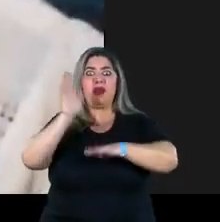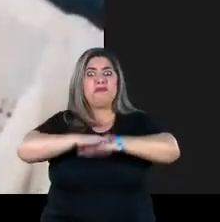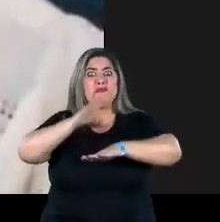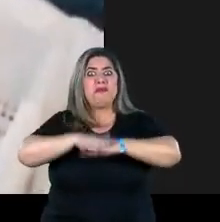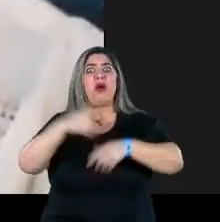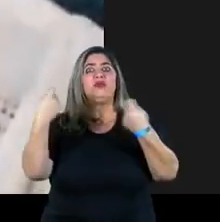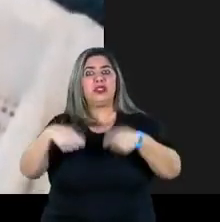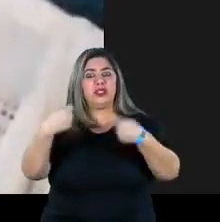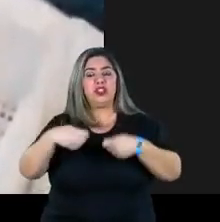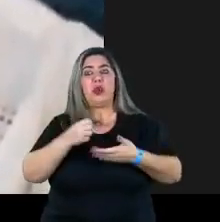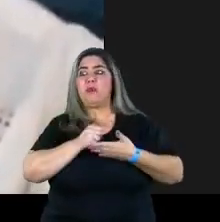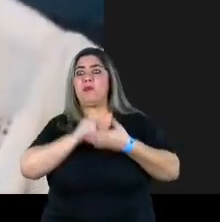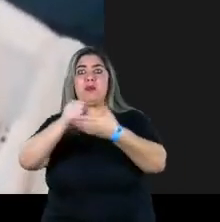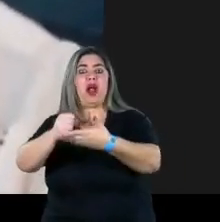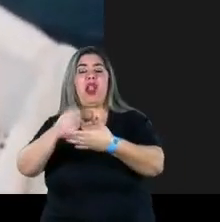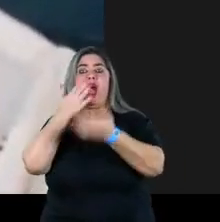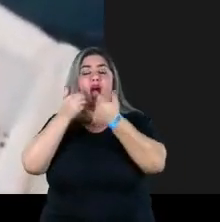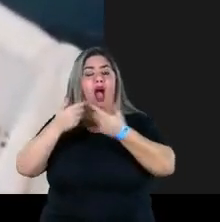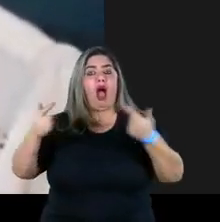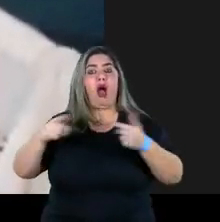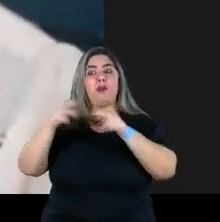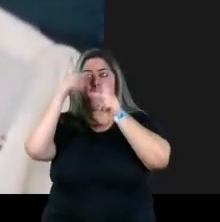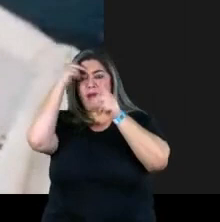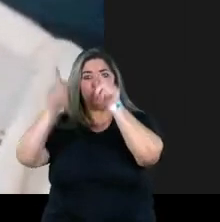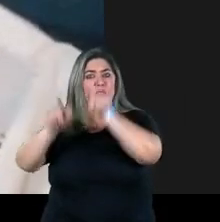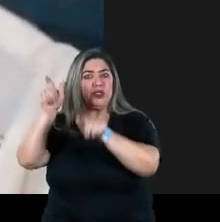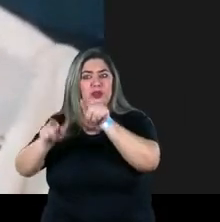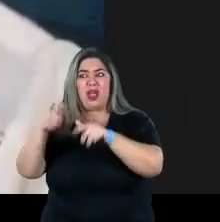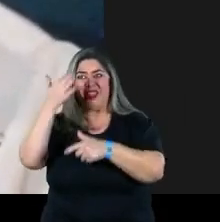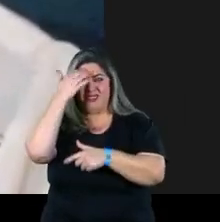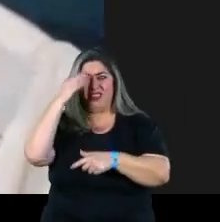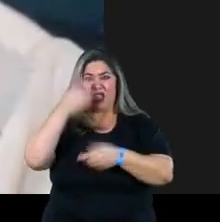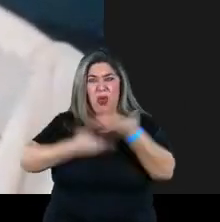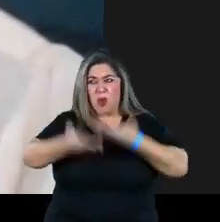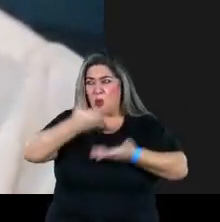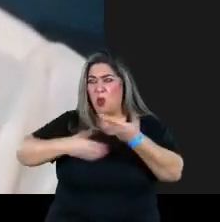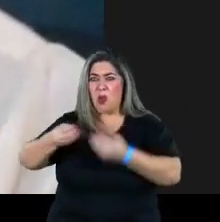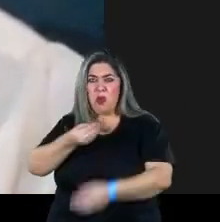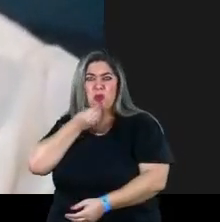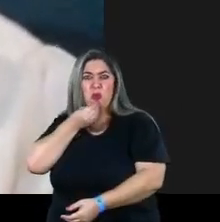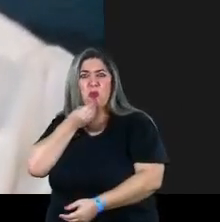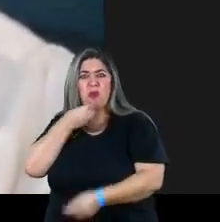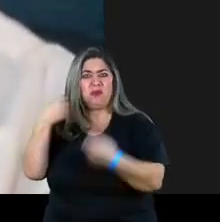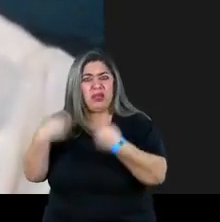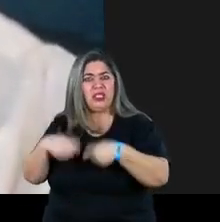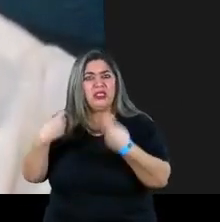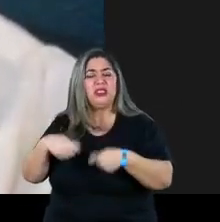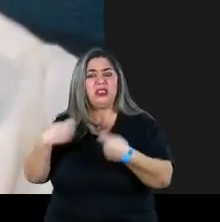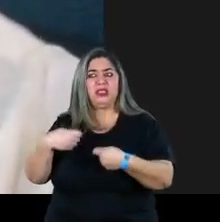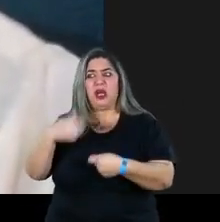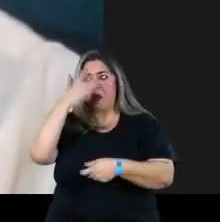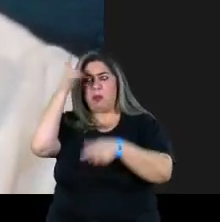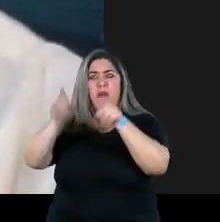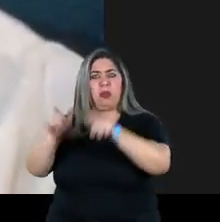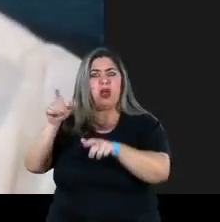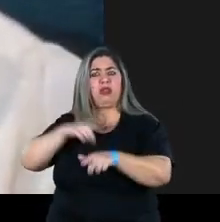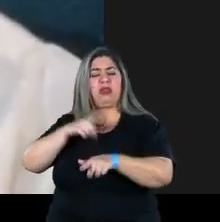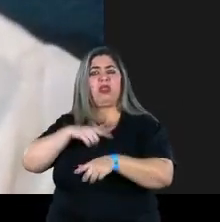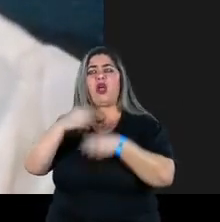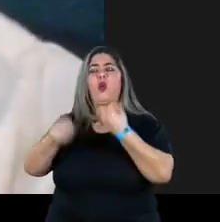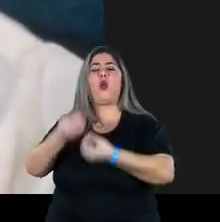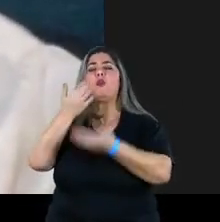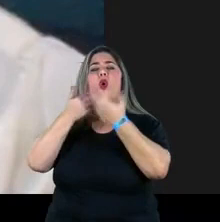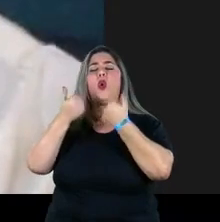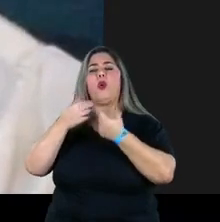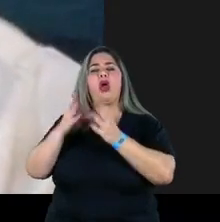para poder levar os alimentos para as pessoas. Se a gente não conseguir entender que compartilhou a oportunidade para que as pessoas tenham minimamente uma forma de se